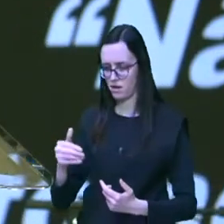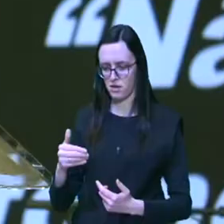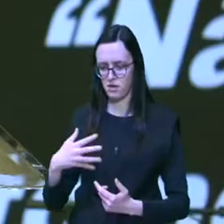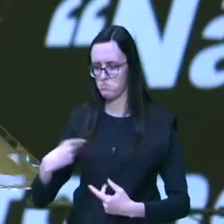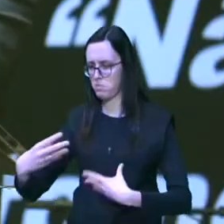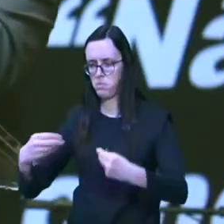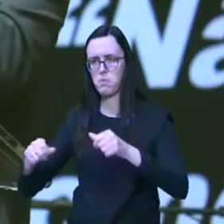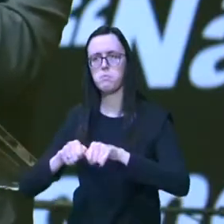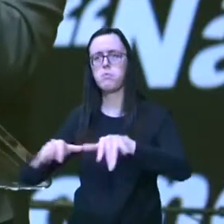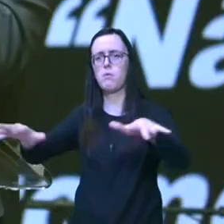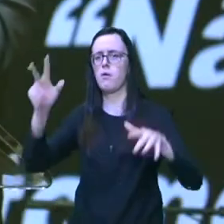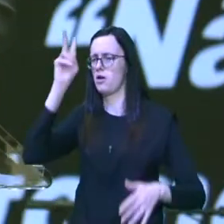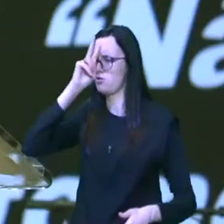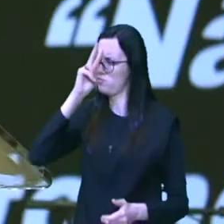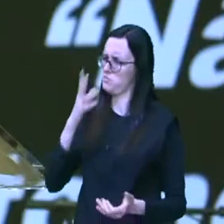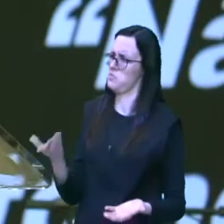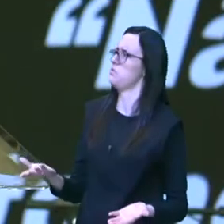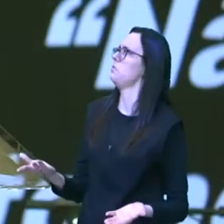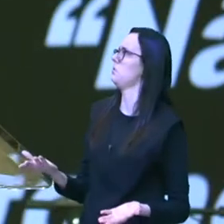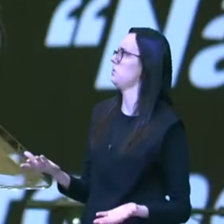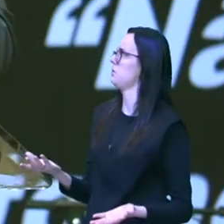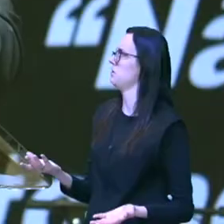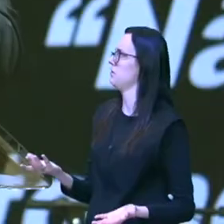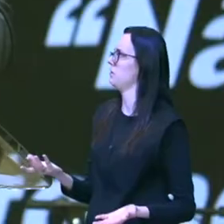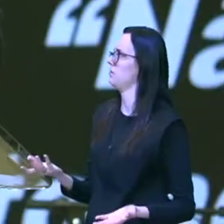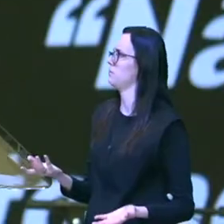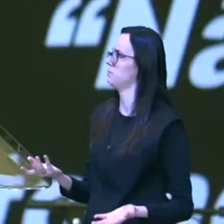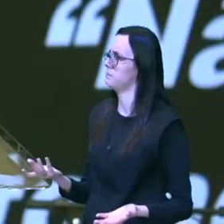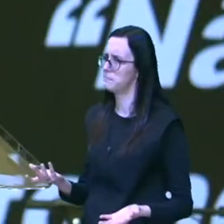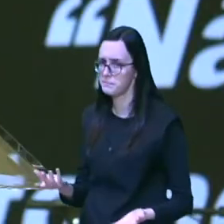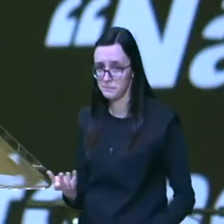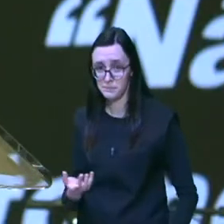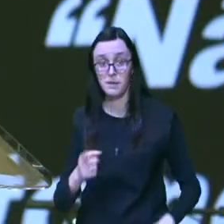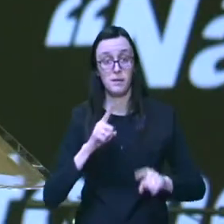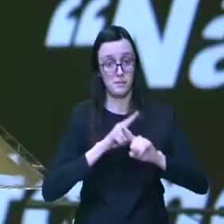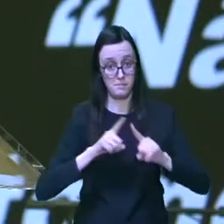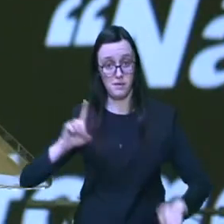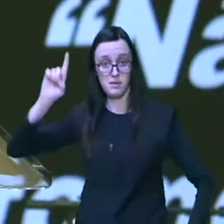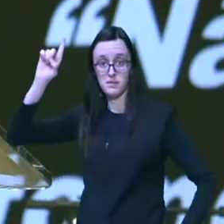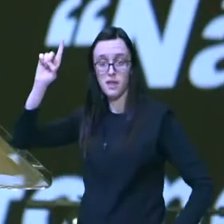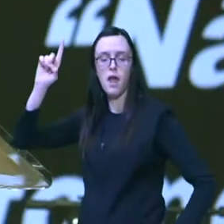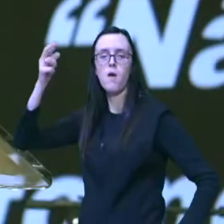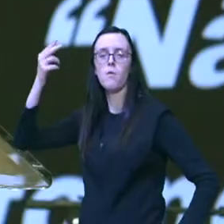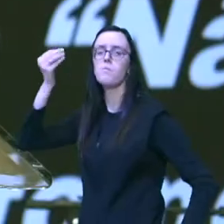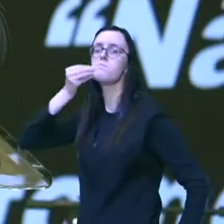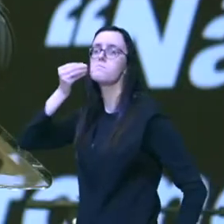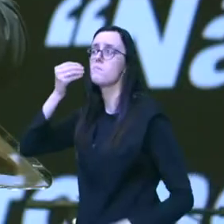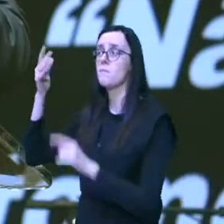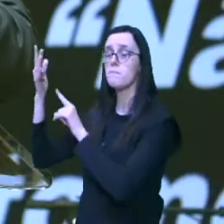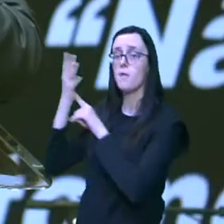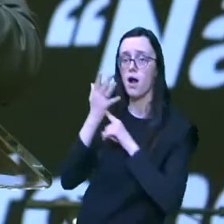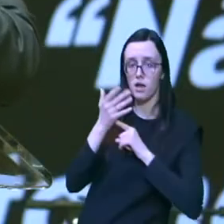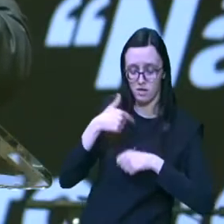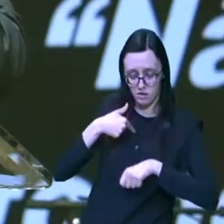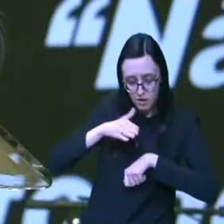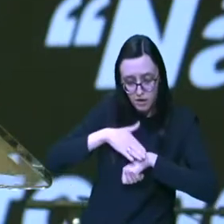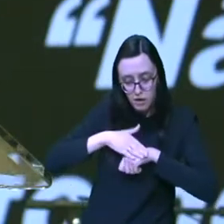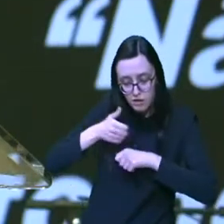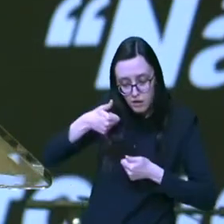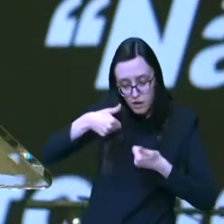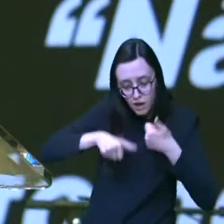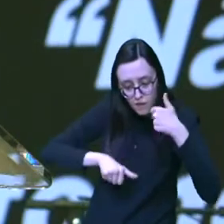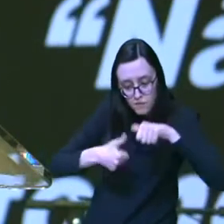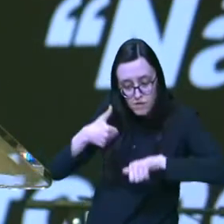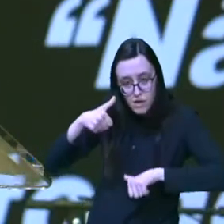uma nova história mas Deus leva ele a fazer essa avaliação muito provavelmente porque ele